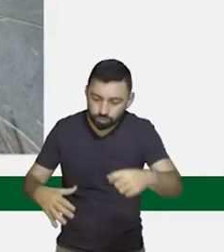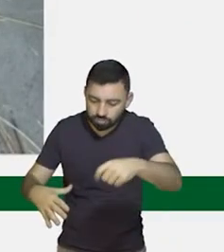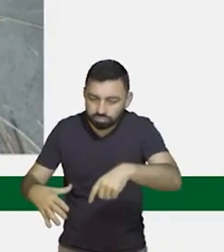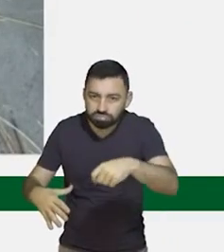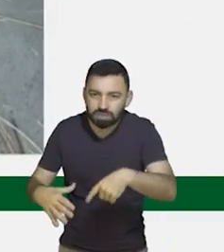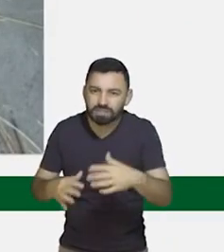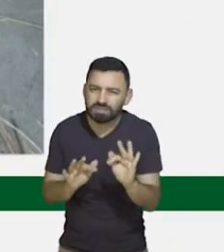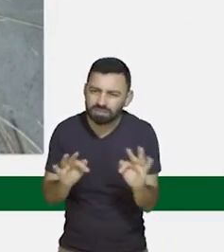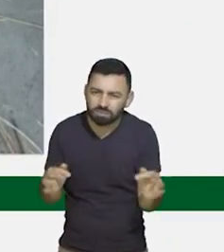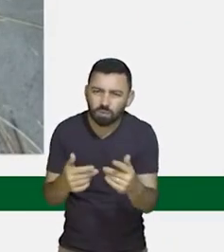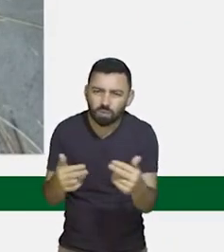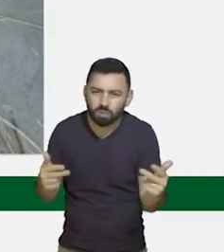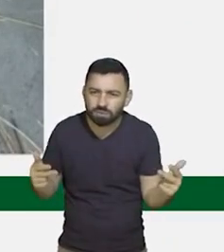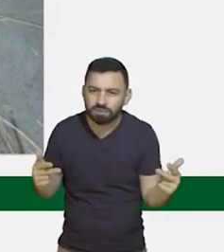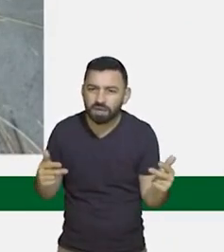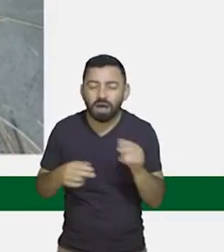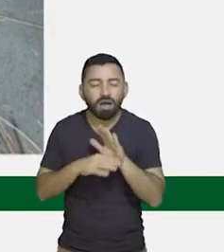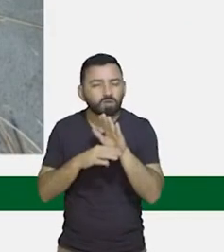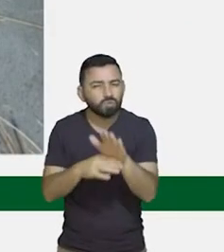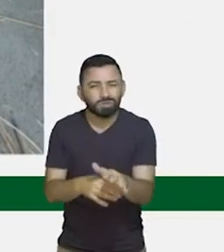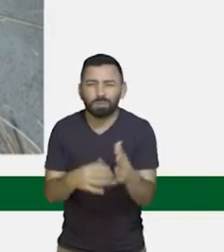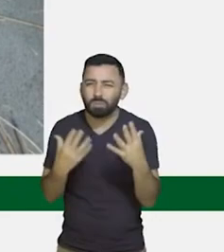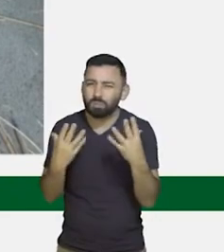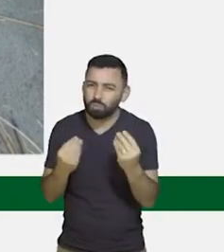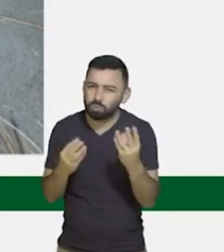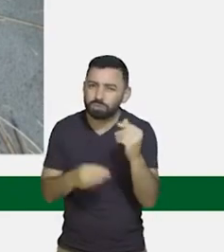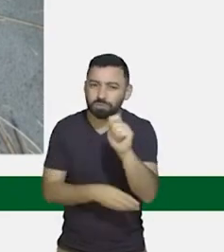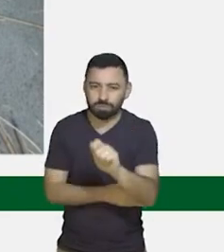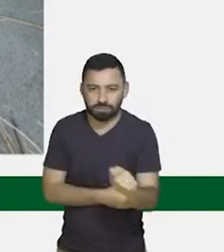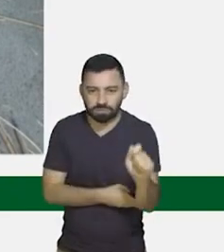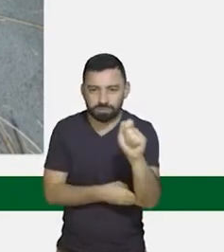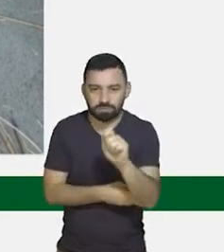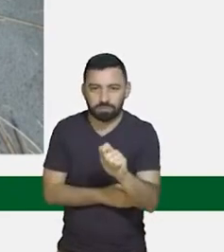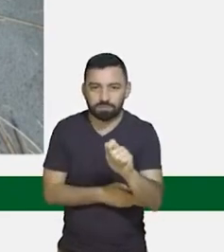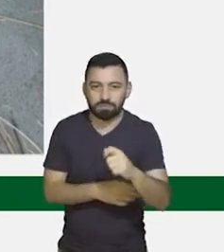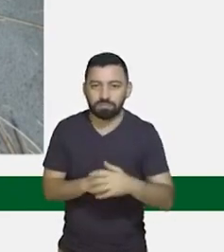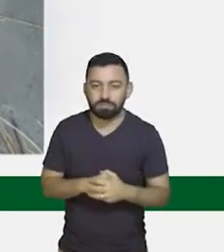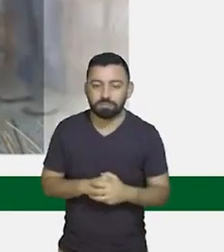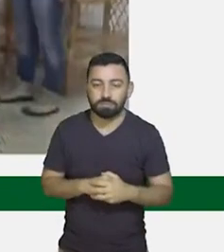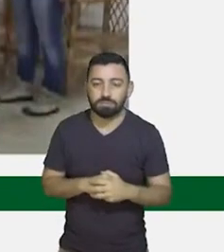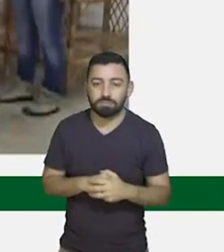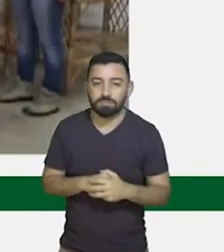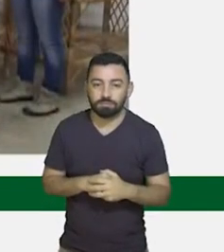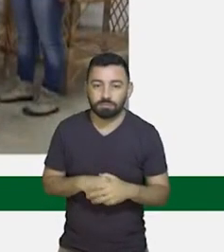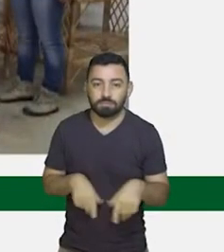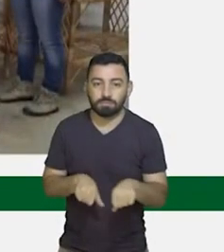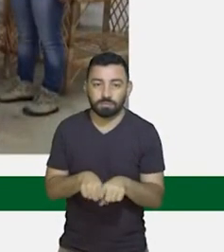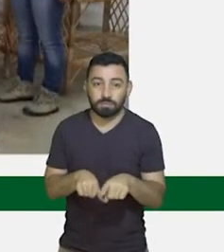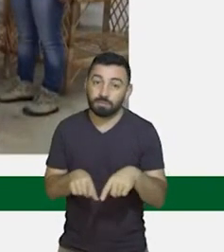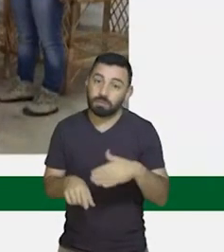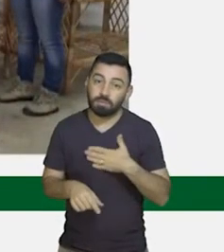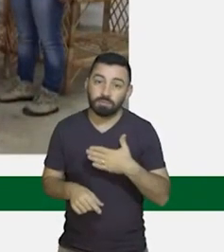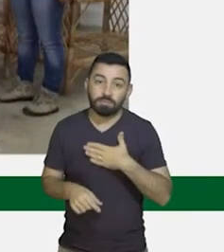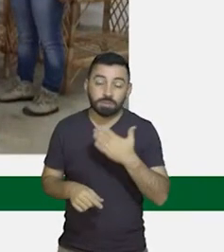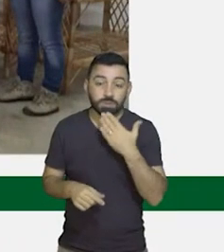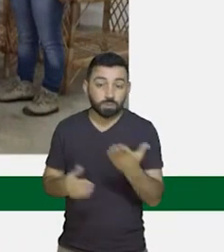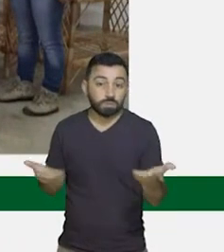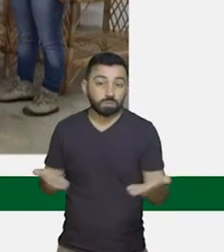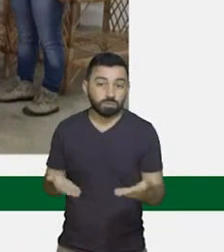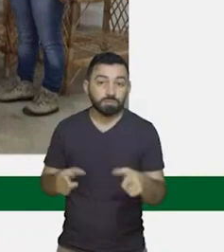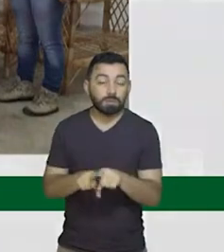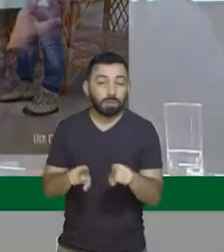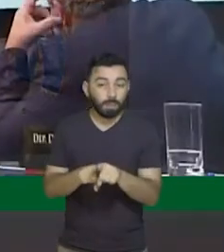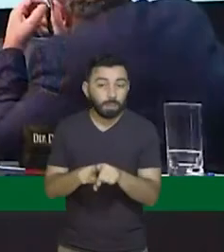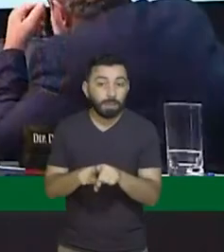simples vão ajudar muito a nossa associação. Esse é um dos pedidos que eu tenho hoje. Hoje, ali também, a